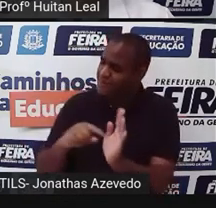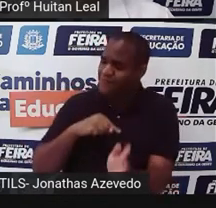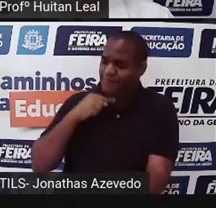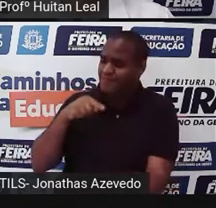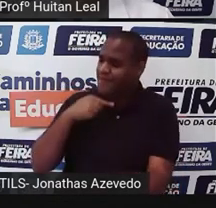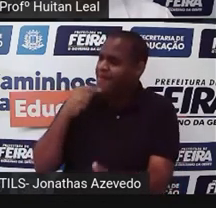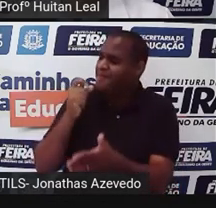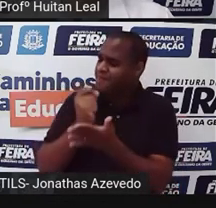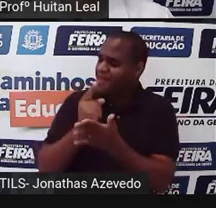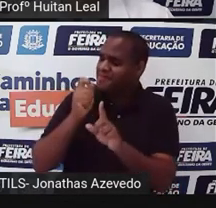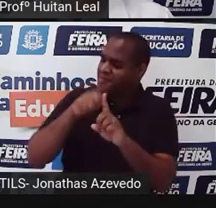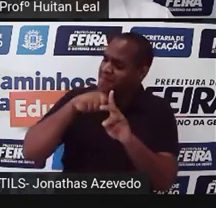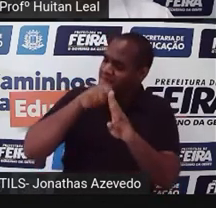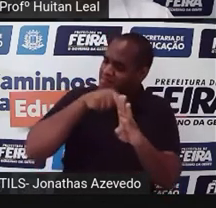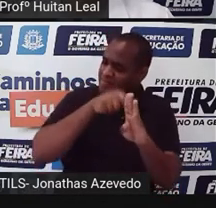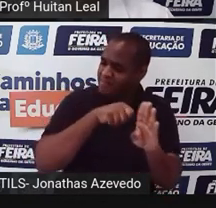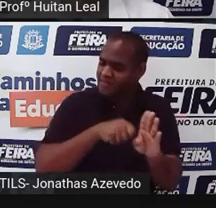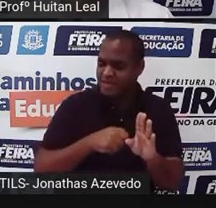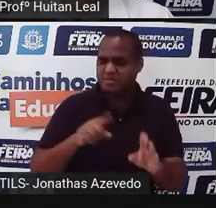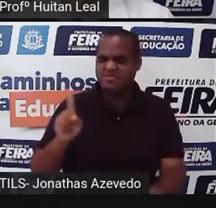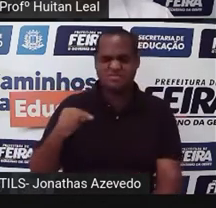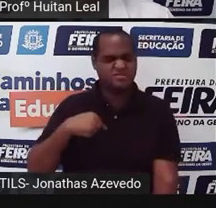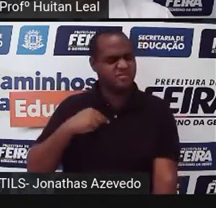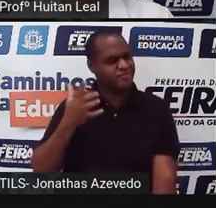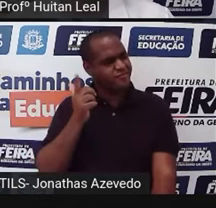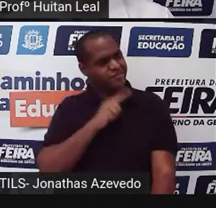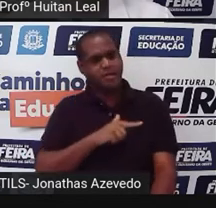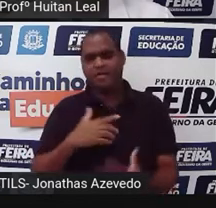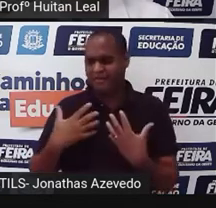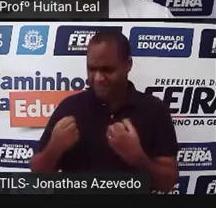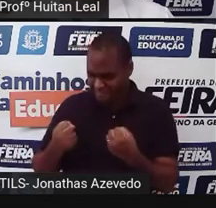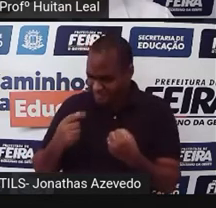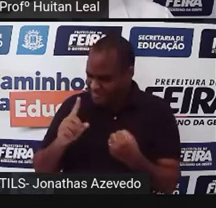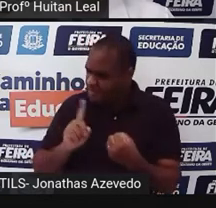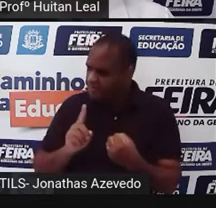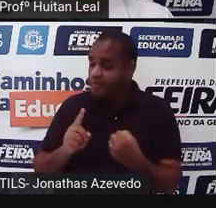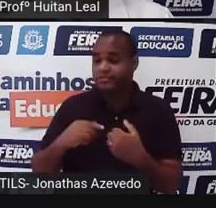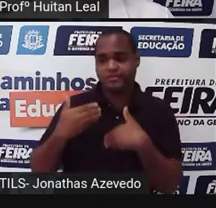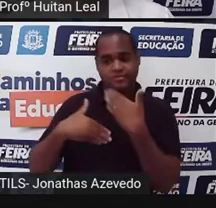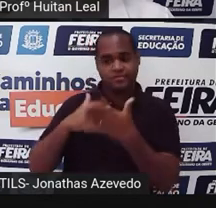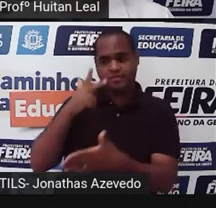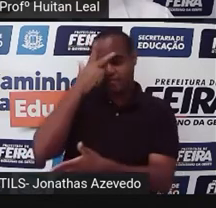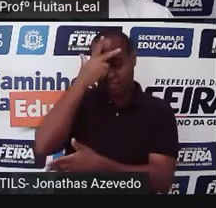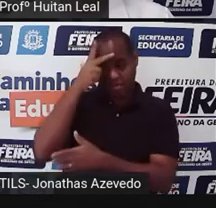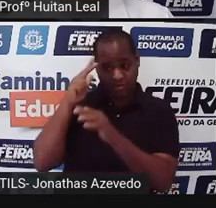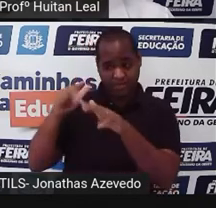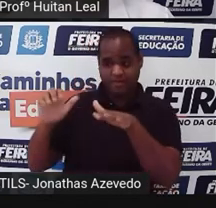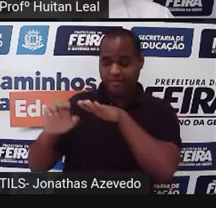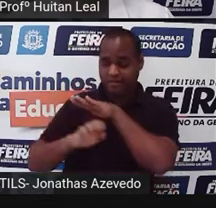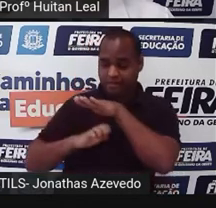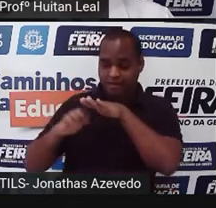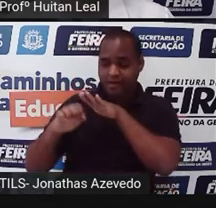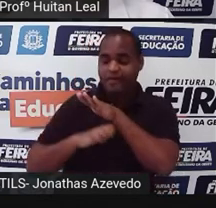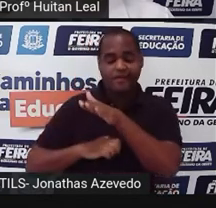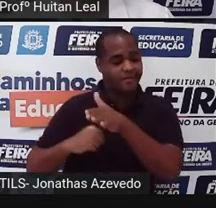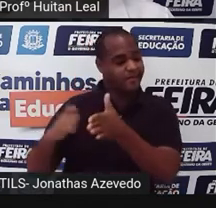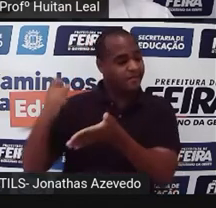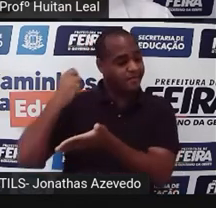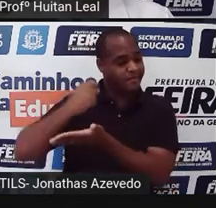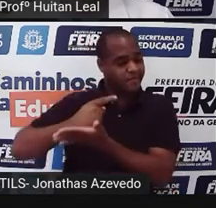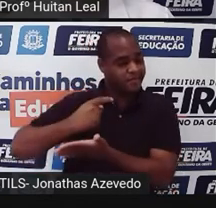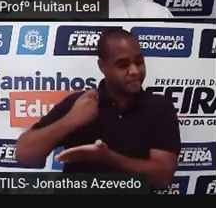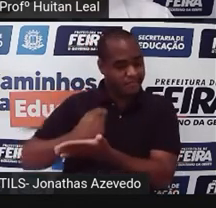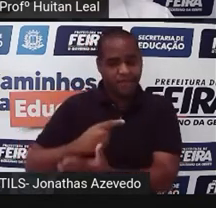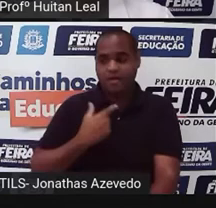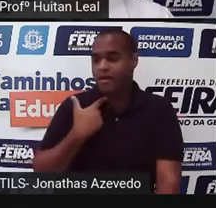prestações. Mas não. Você não me ouviu. Agora, o pessoal lá da empresa de cobrança quer o